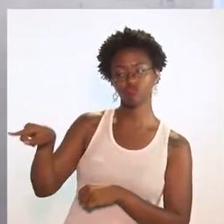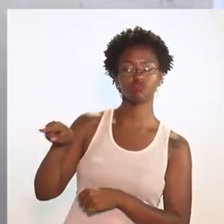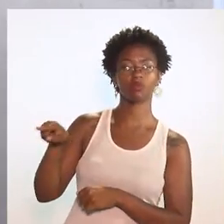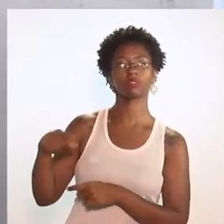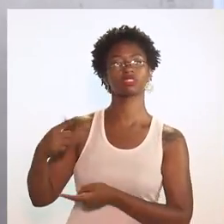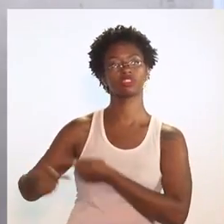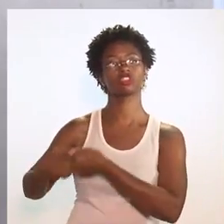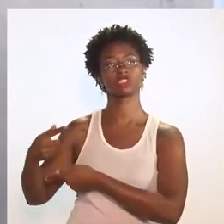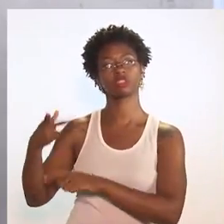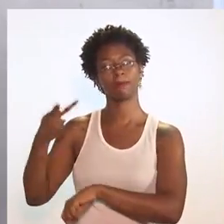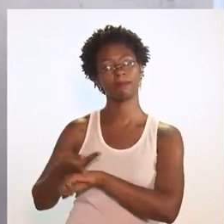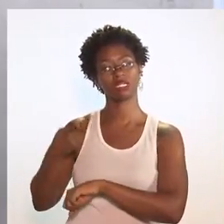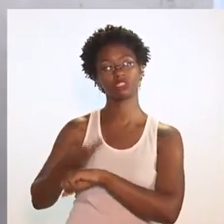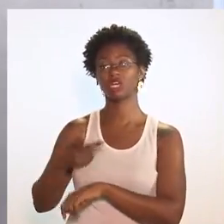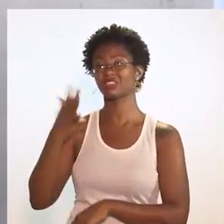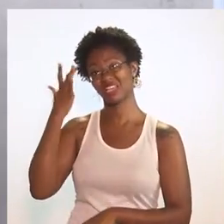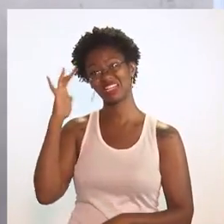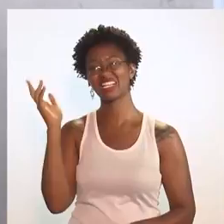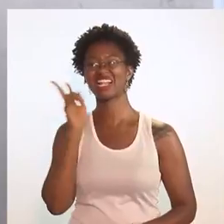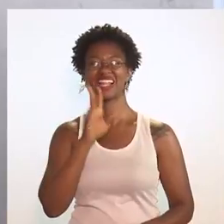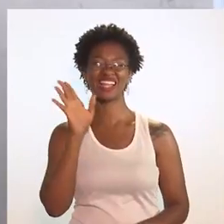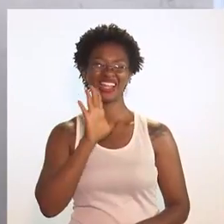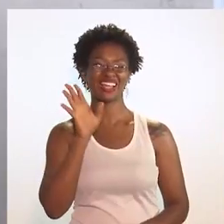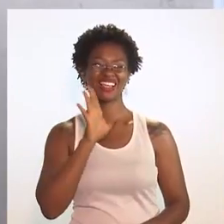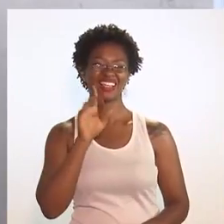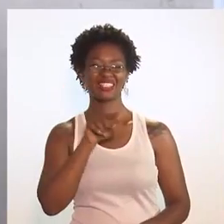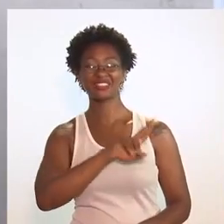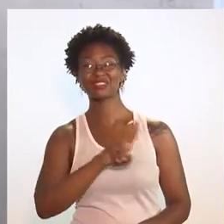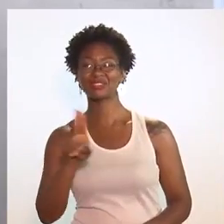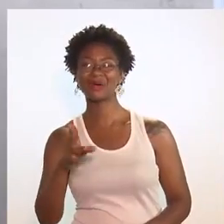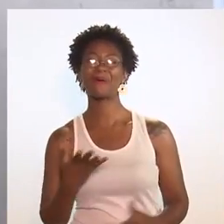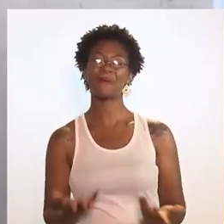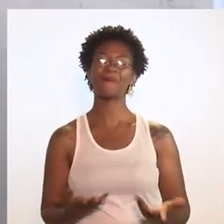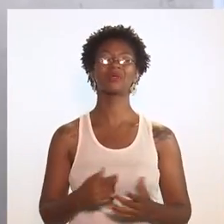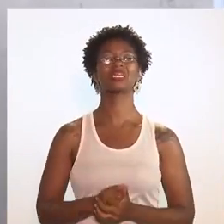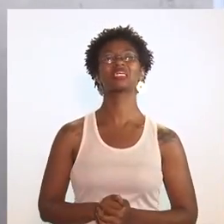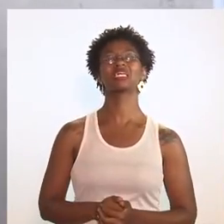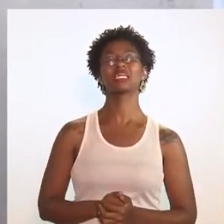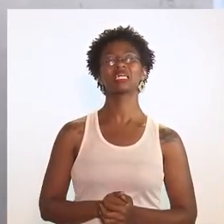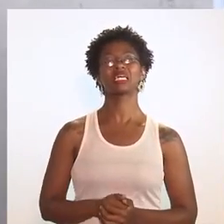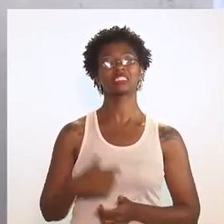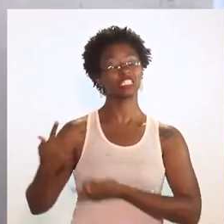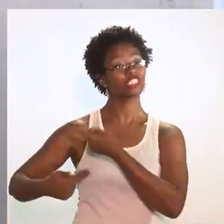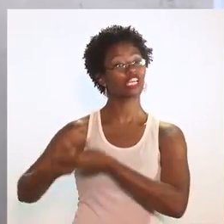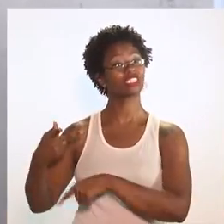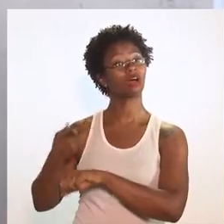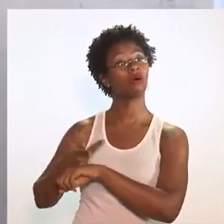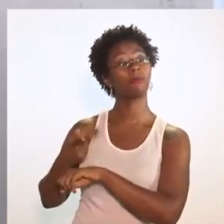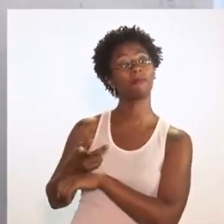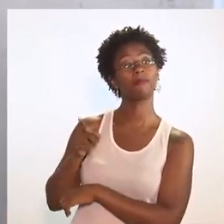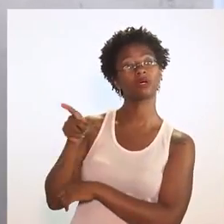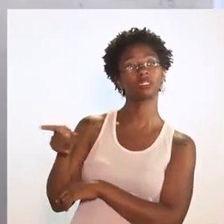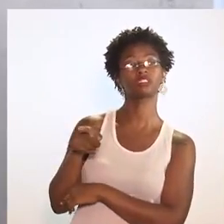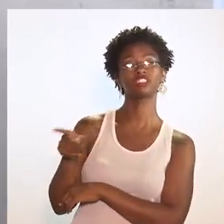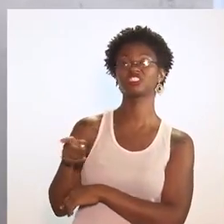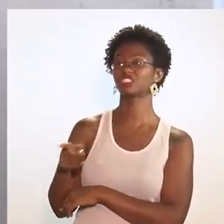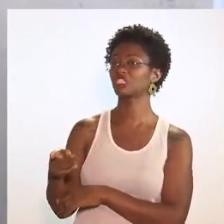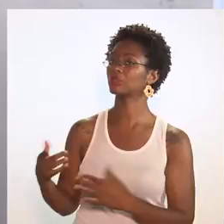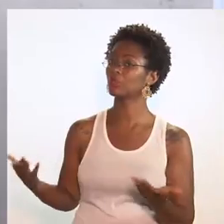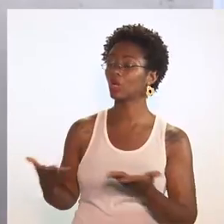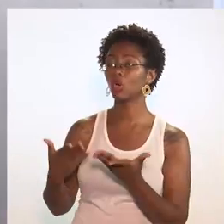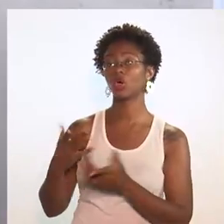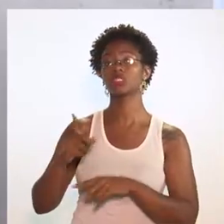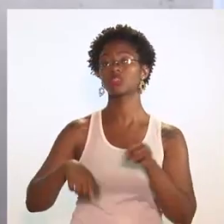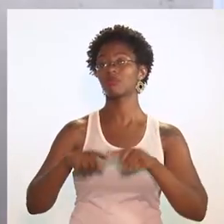capacitação dessa geração prateada, eu acho legal esse nome para a gente falar dos 60 a mais, dessa geração prateada para